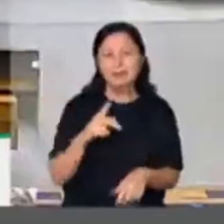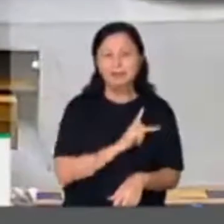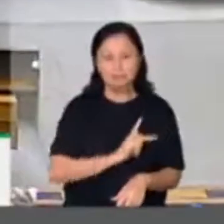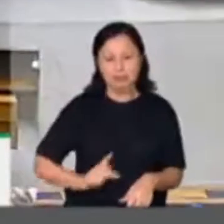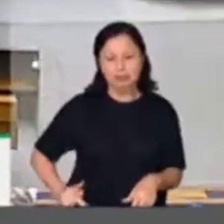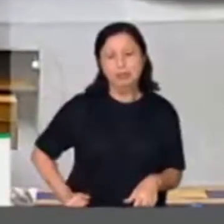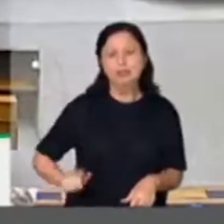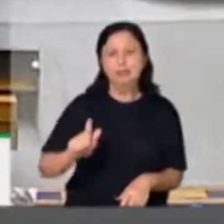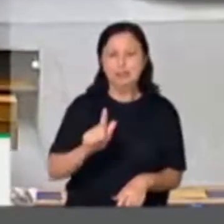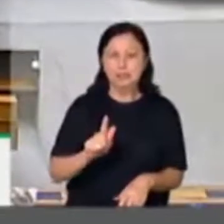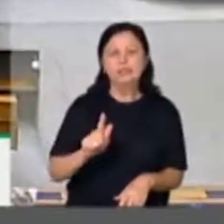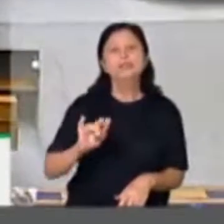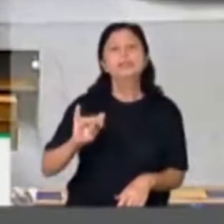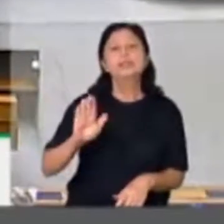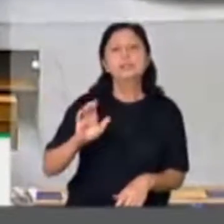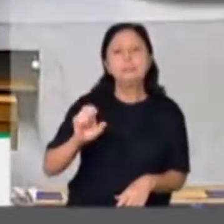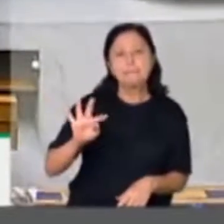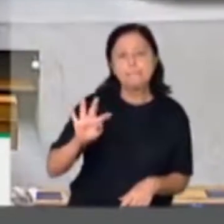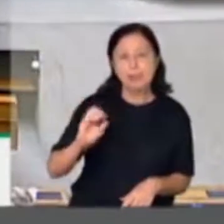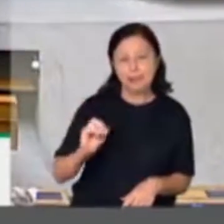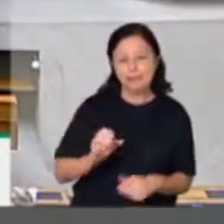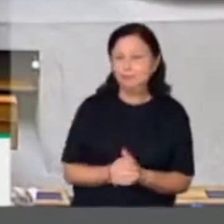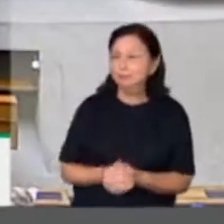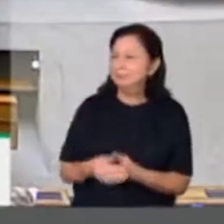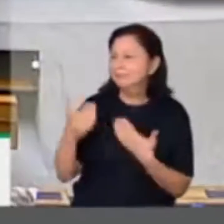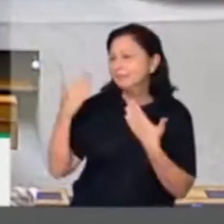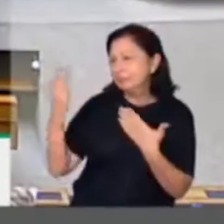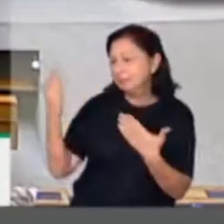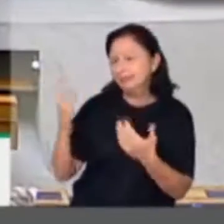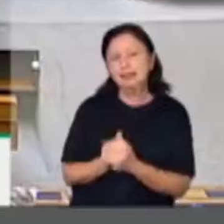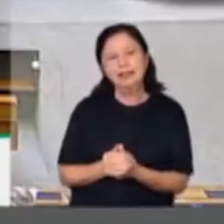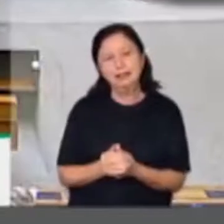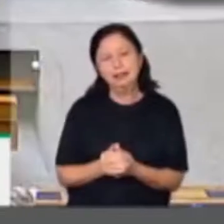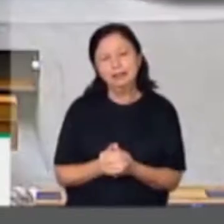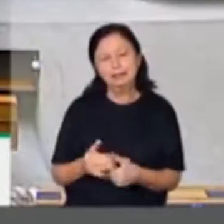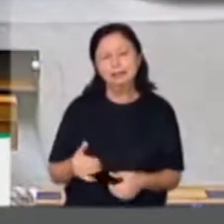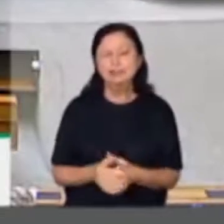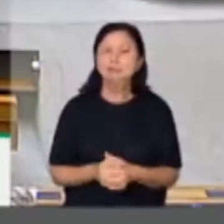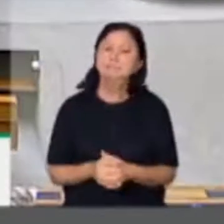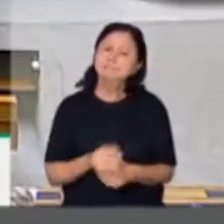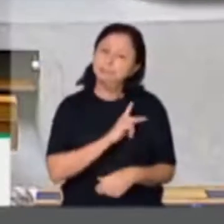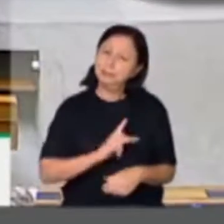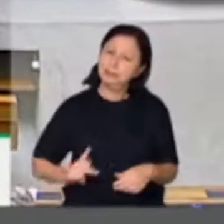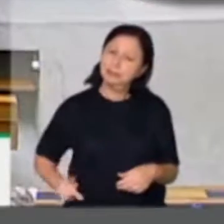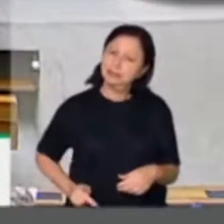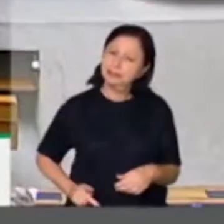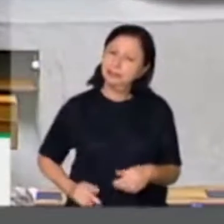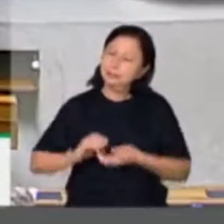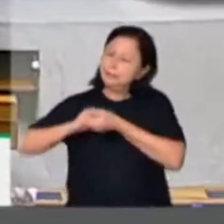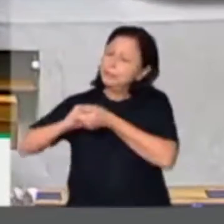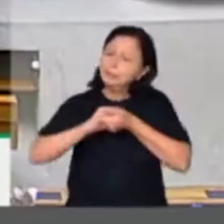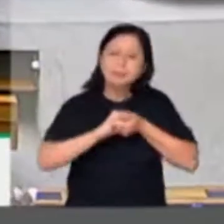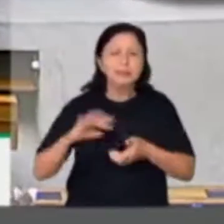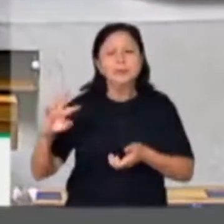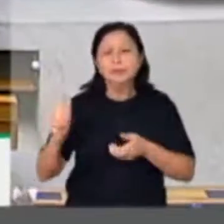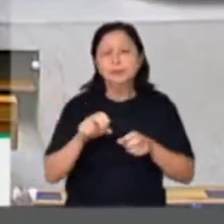Nós estamos vivendo o ano de valorização da pessoa idosa, a nossa comissão permanente de defesa da pessoa